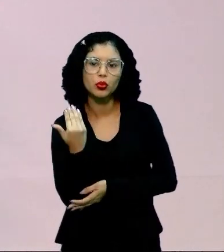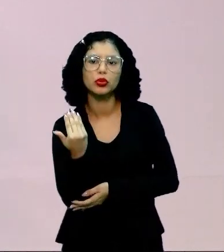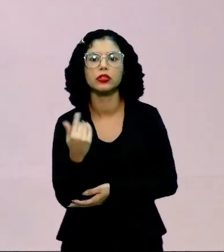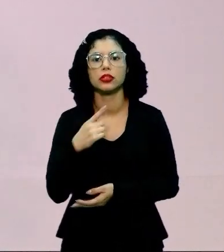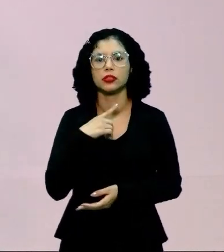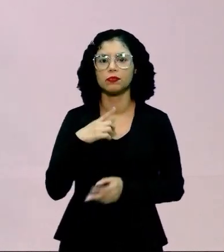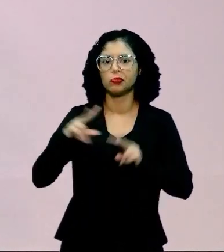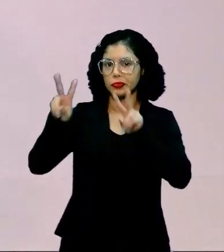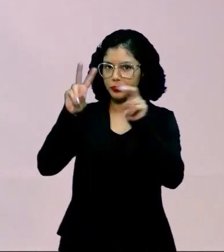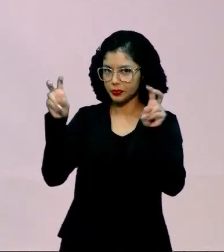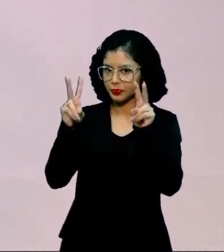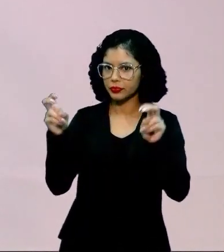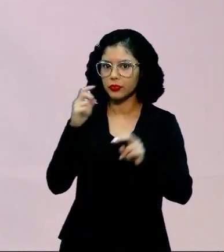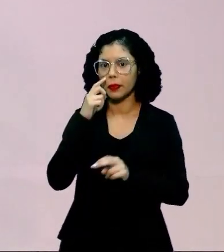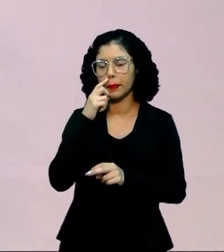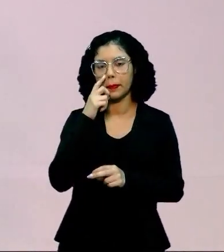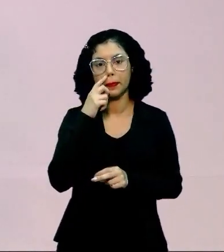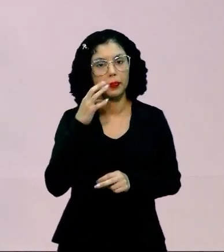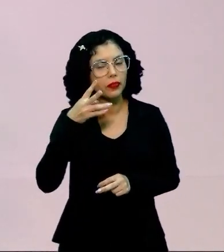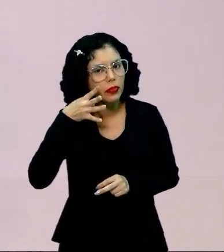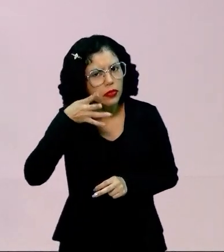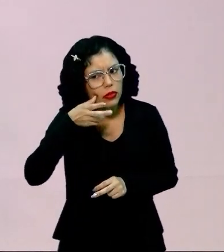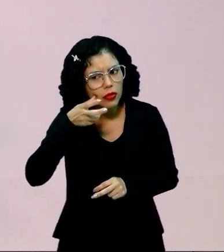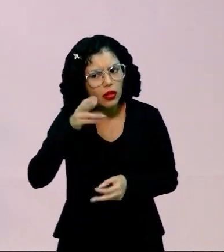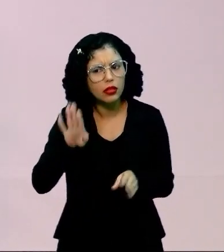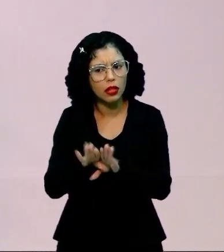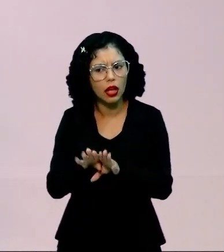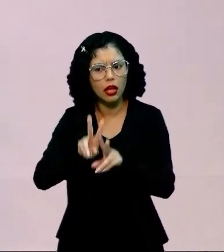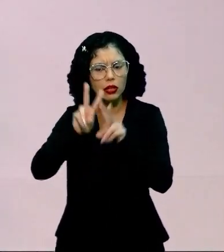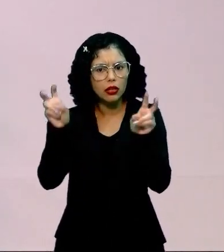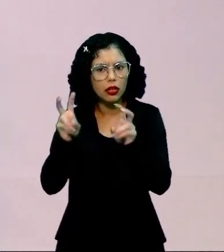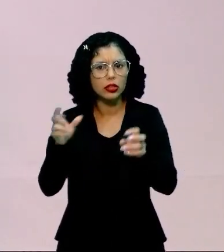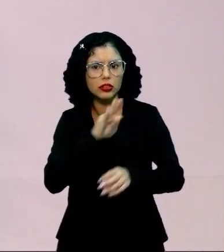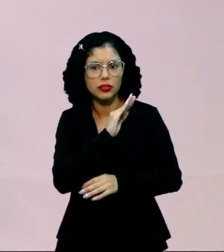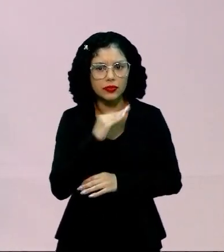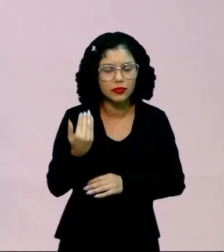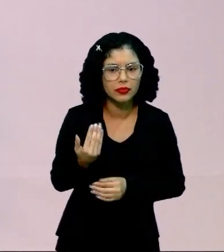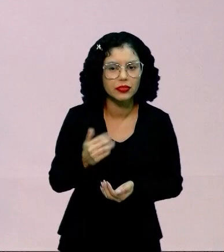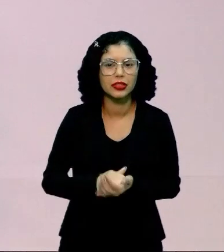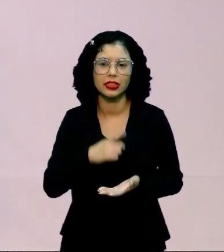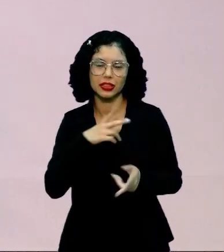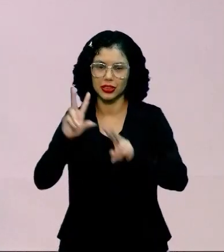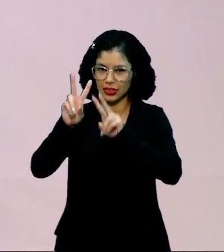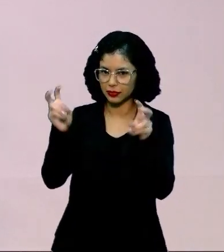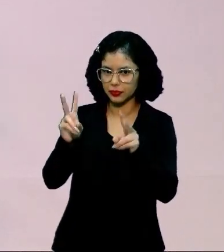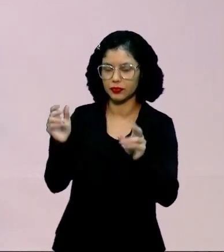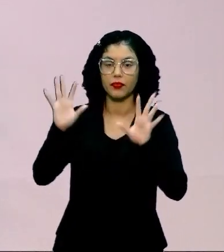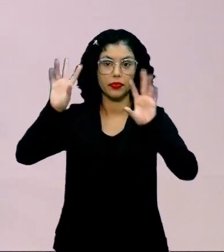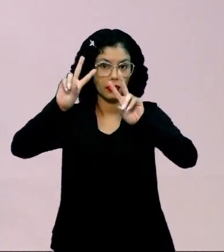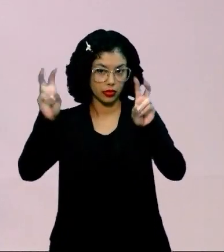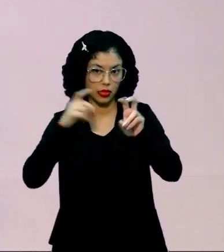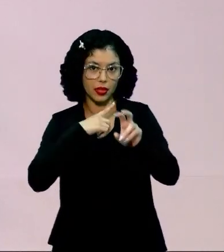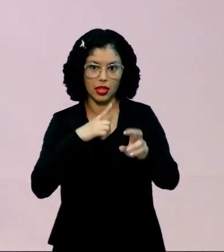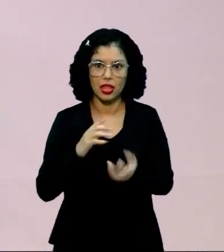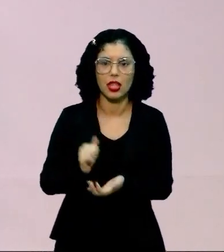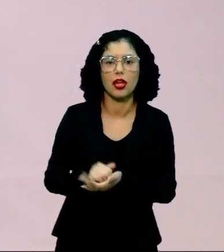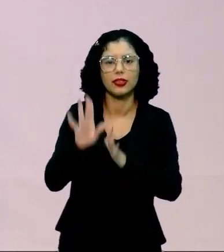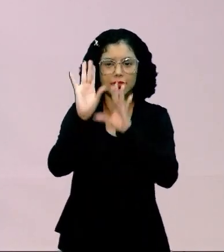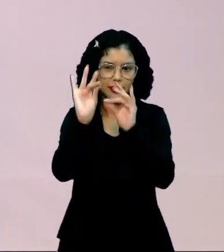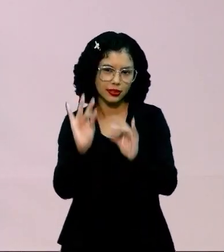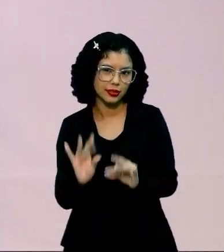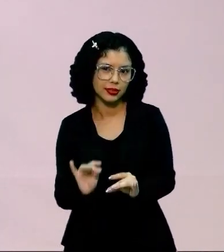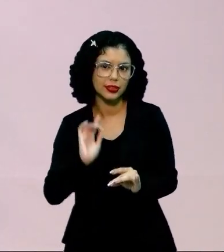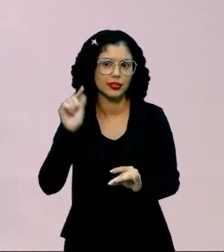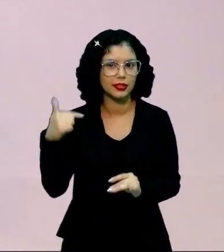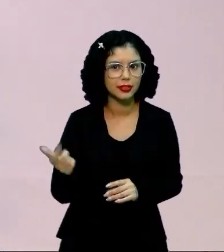que tem uma temática, ele é interessante, ele tem uma temática da morte, ele tem uma temática que ele aborda aspectos,